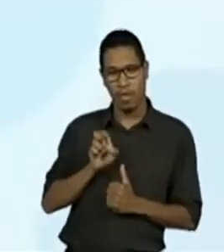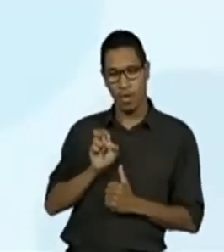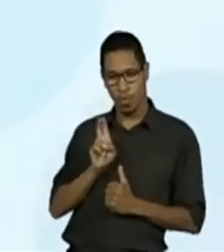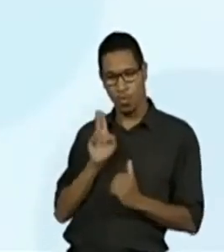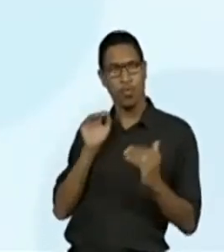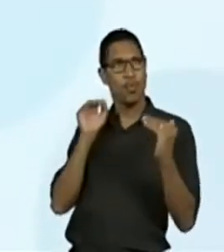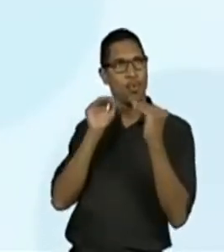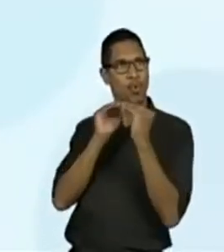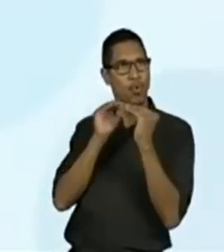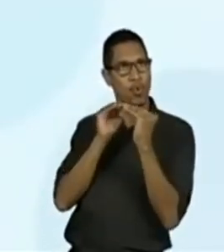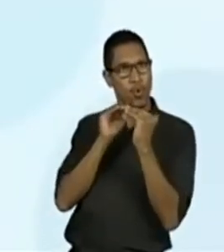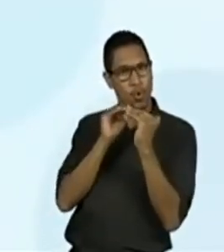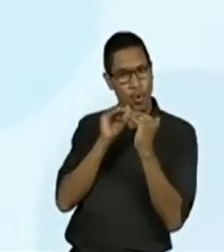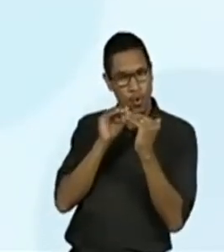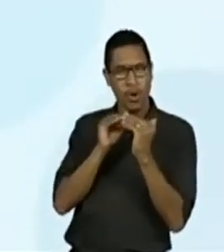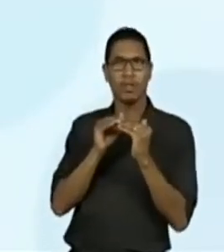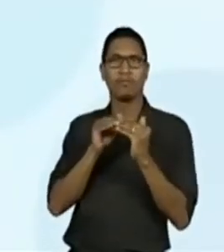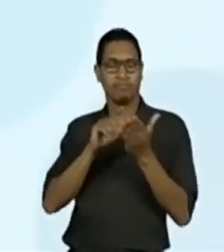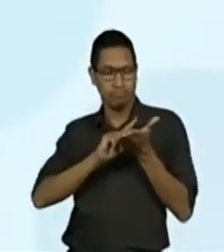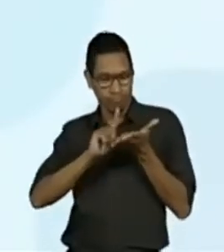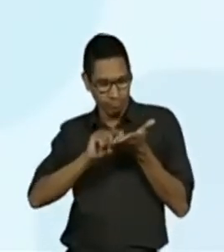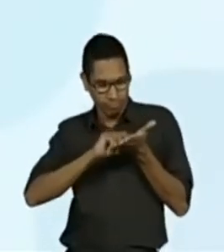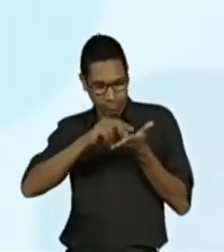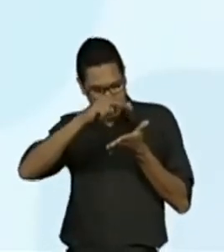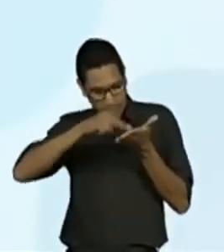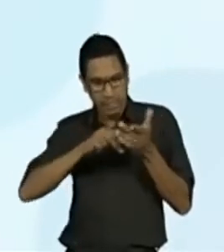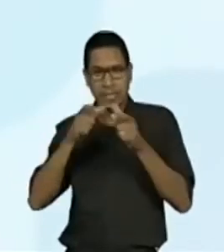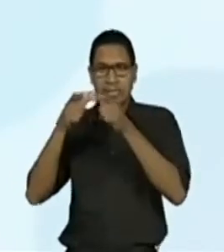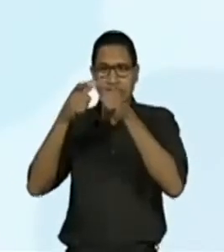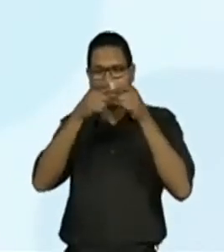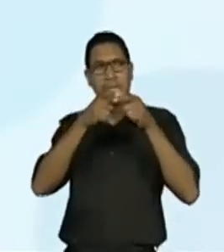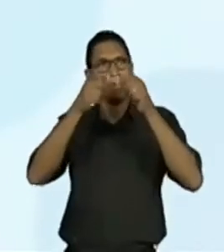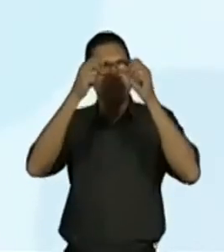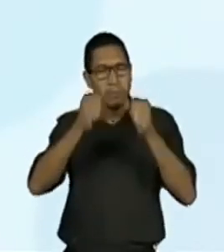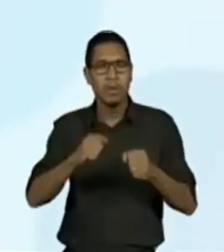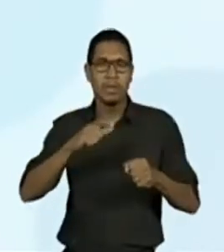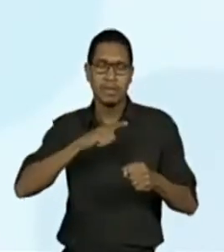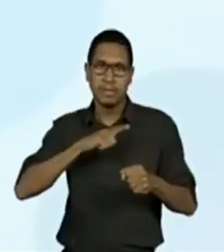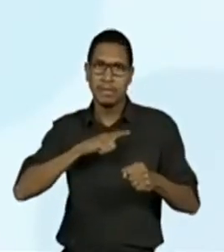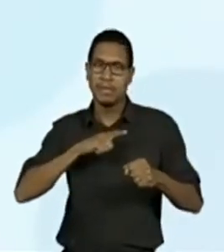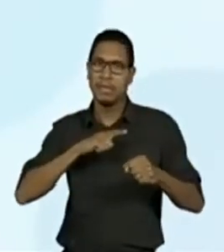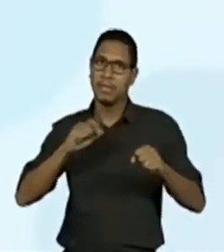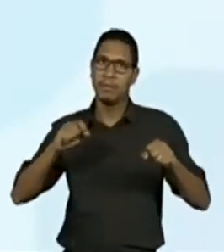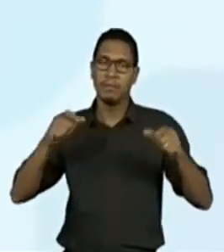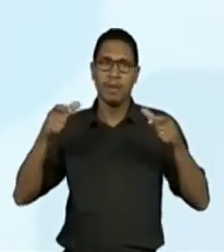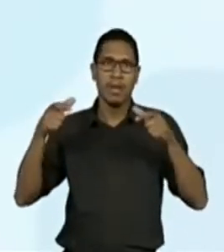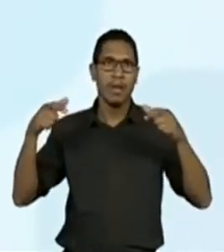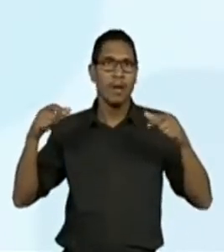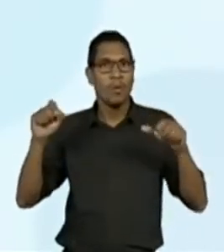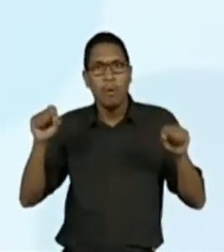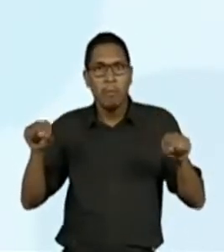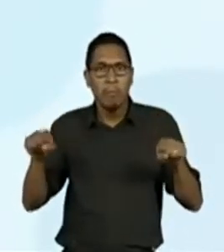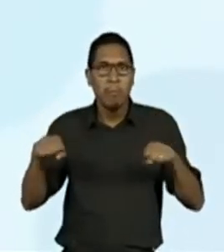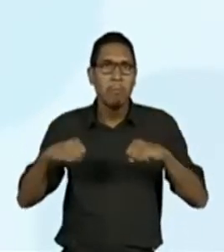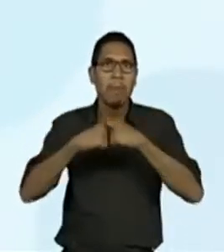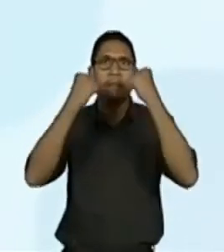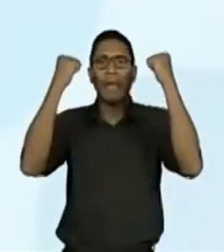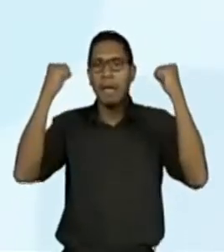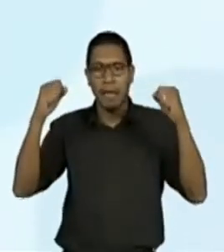porque os discos voadores podem causar um grande acidente grave. Pode matar muita pessoa.